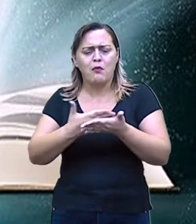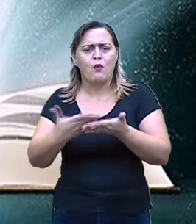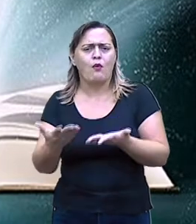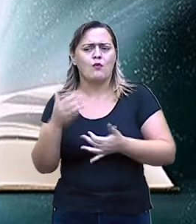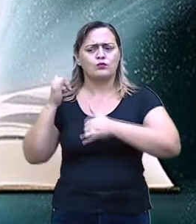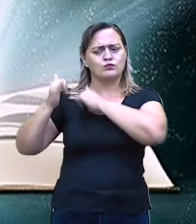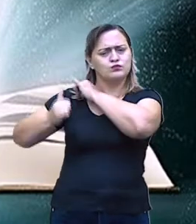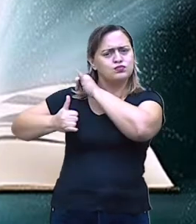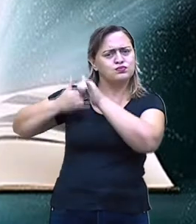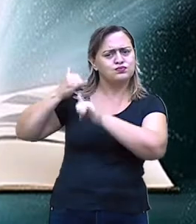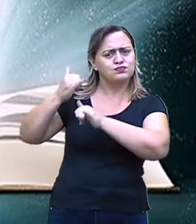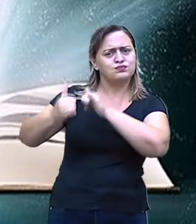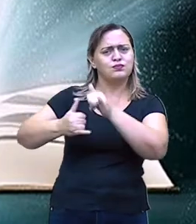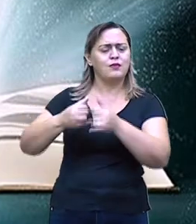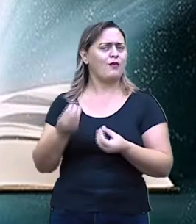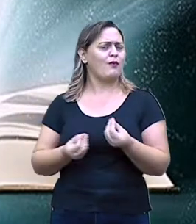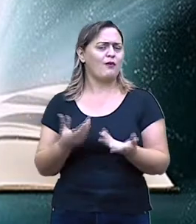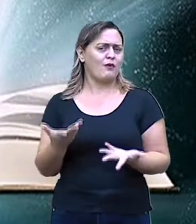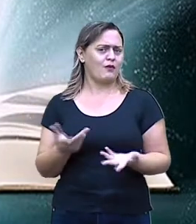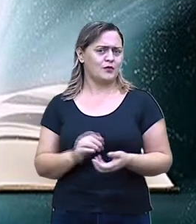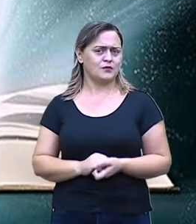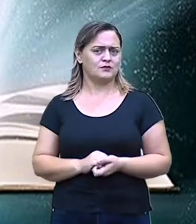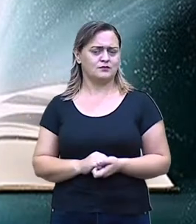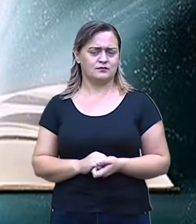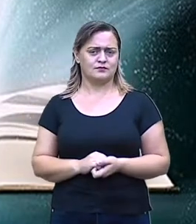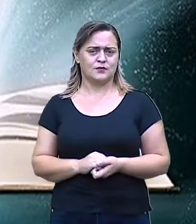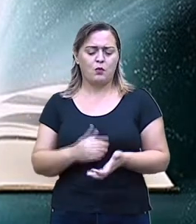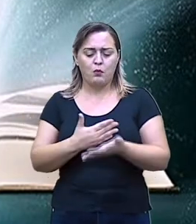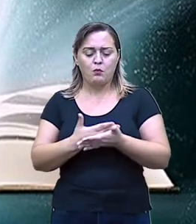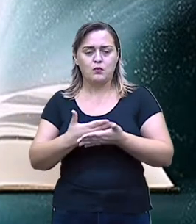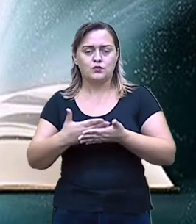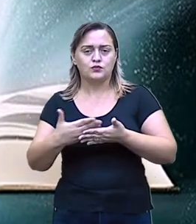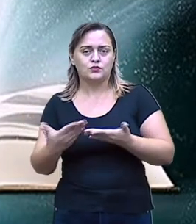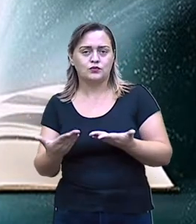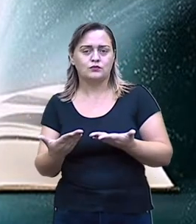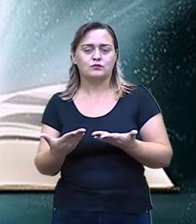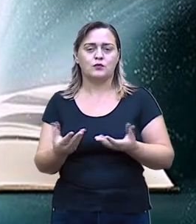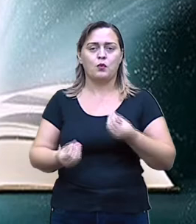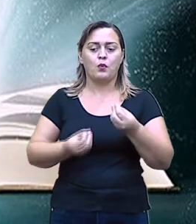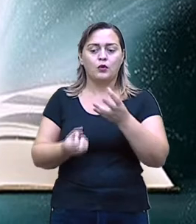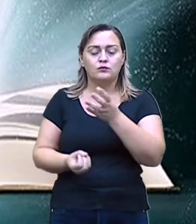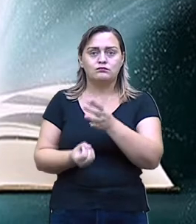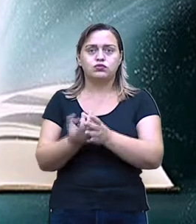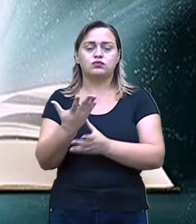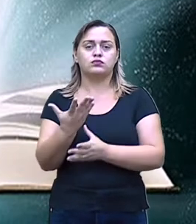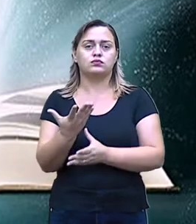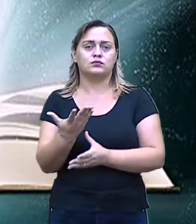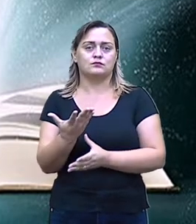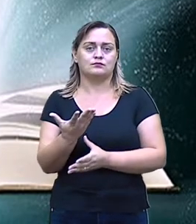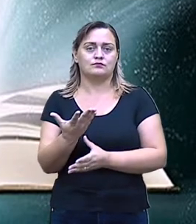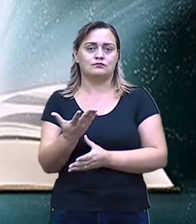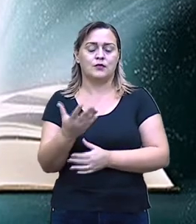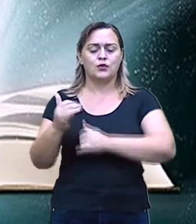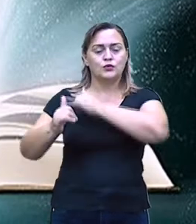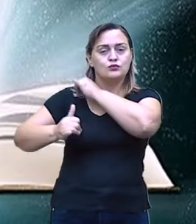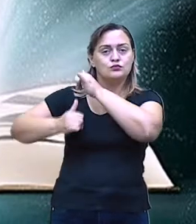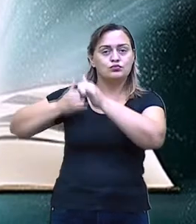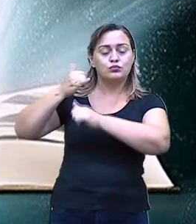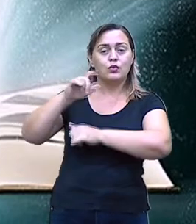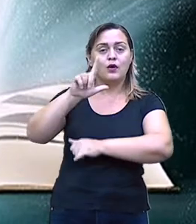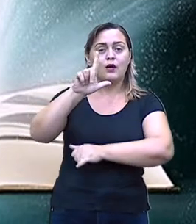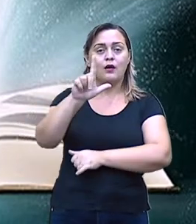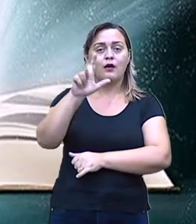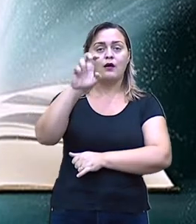pouquinho aí na origem das lendas. Um pouco de história. A lenda é uma palavra que vem do